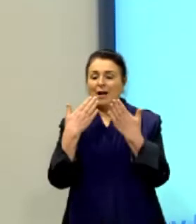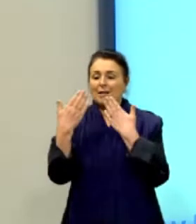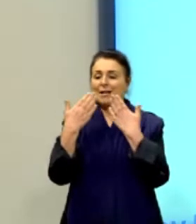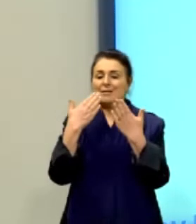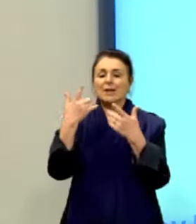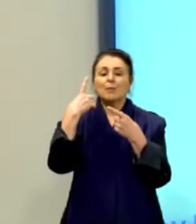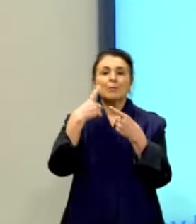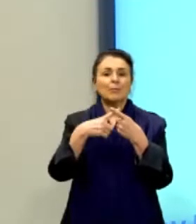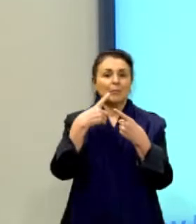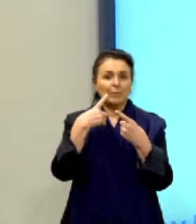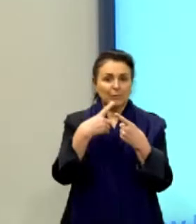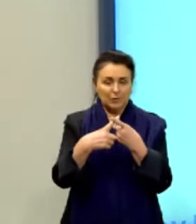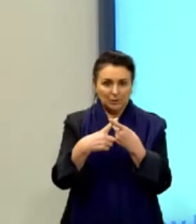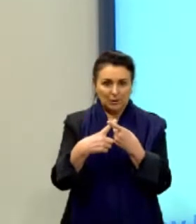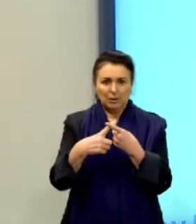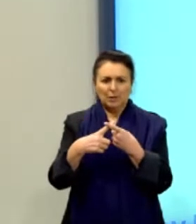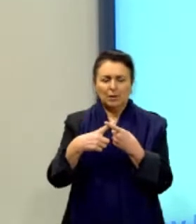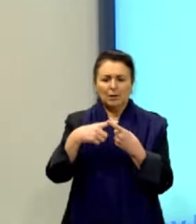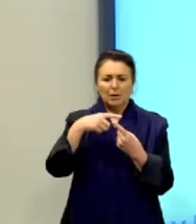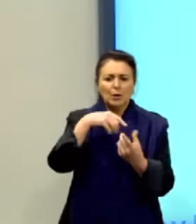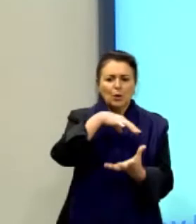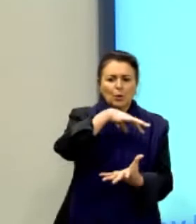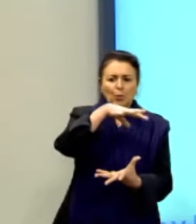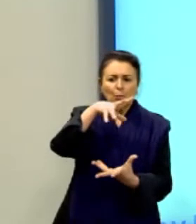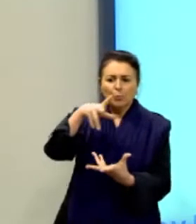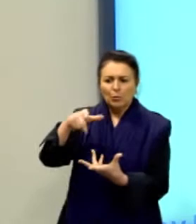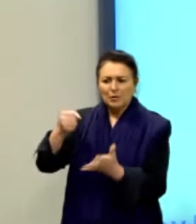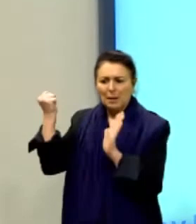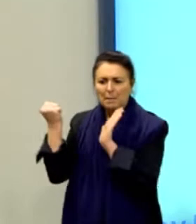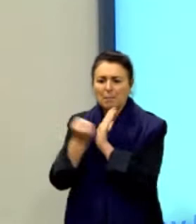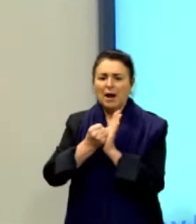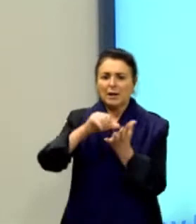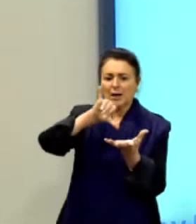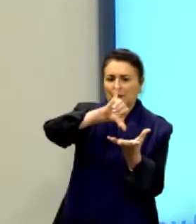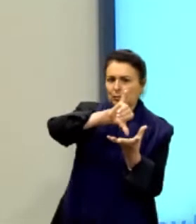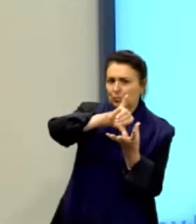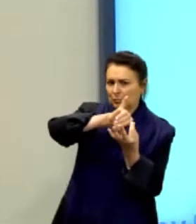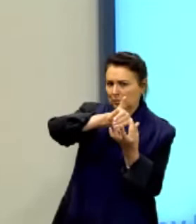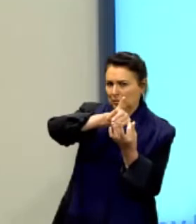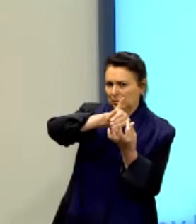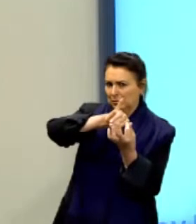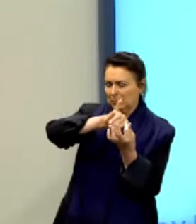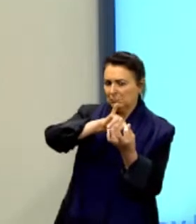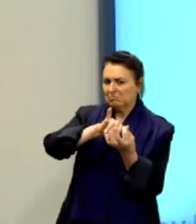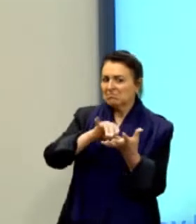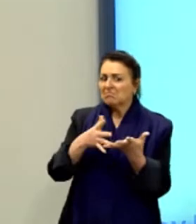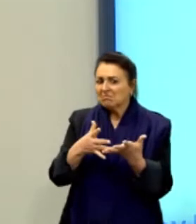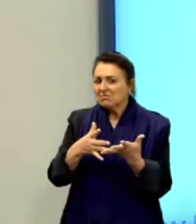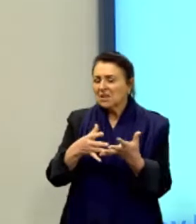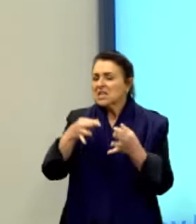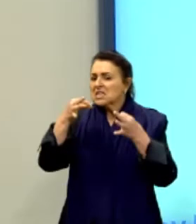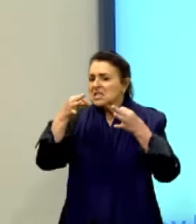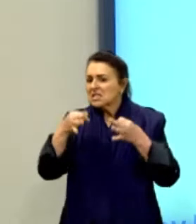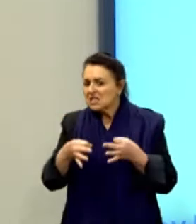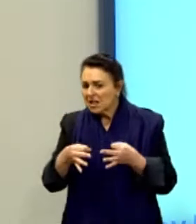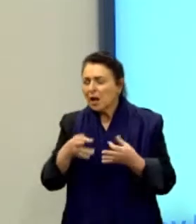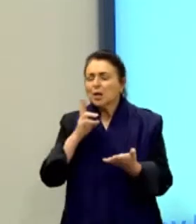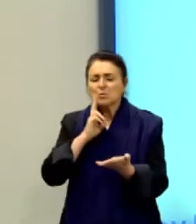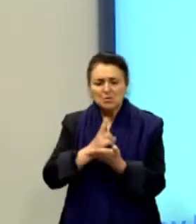Em um mundo marcado pelo capitalismo, é comum que cada vez mais seja